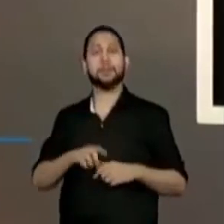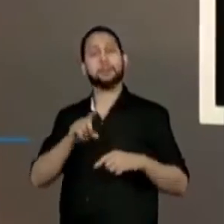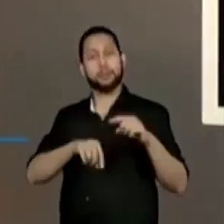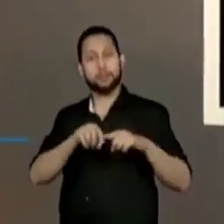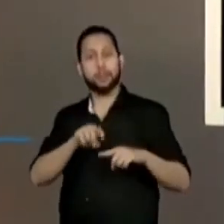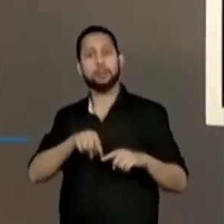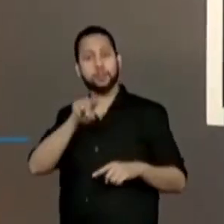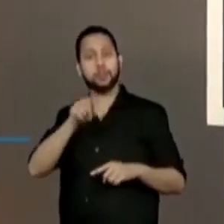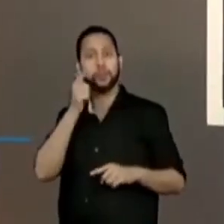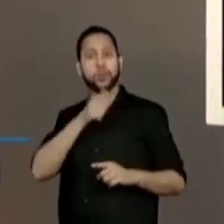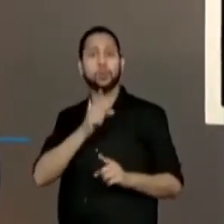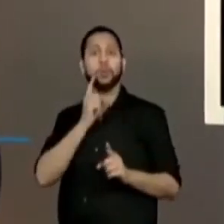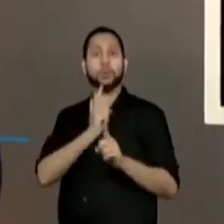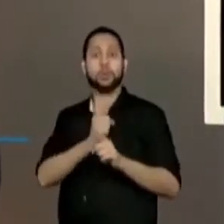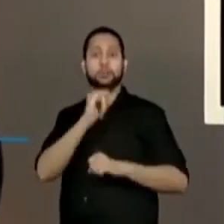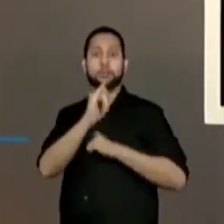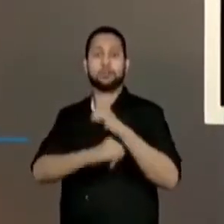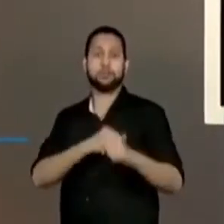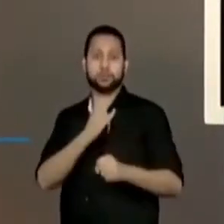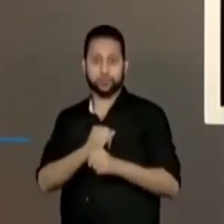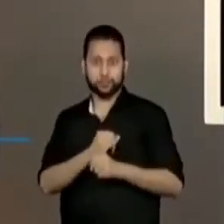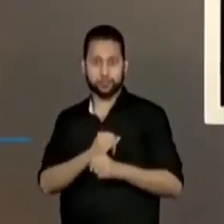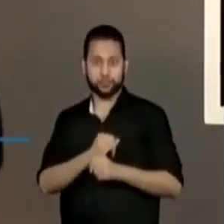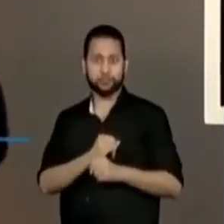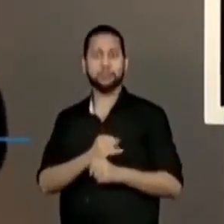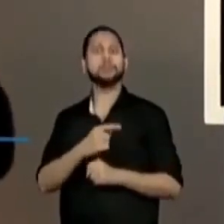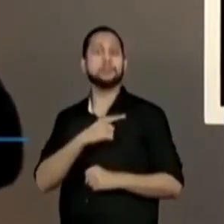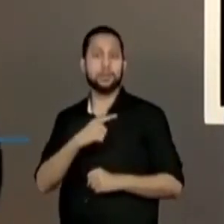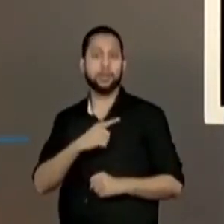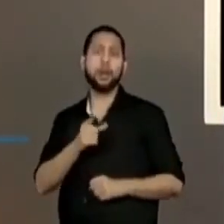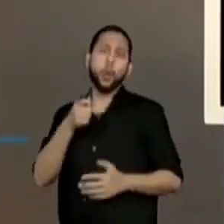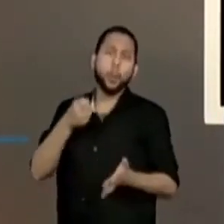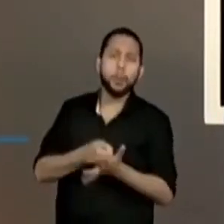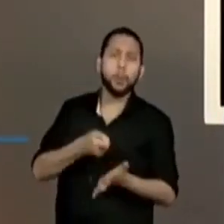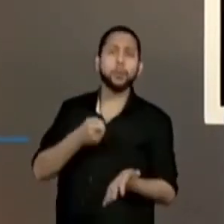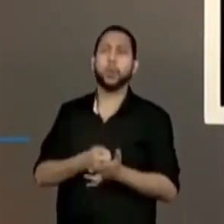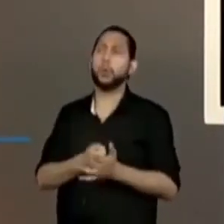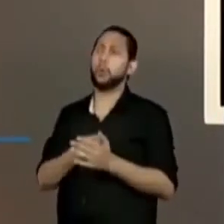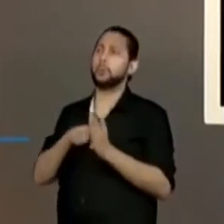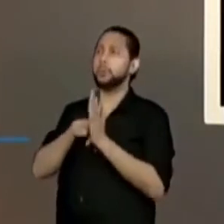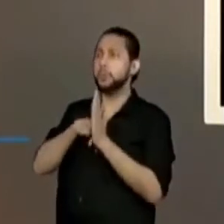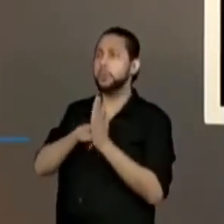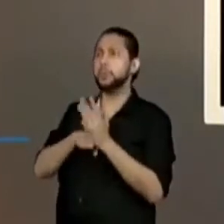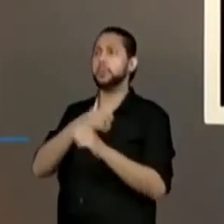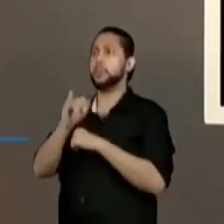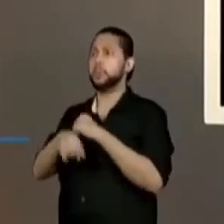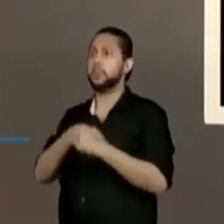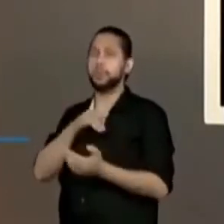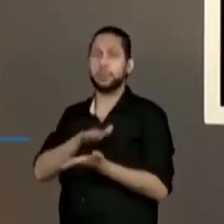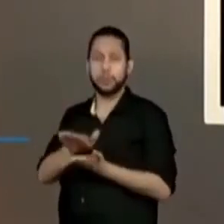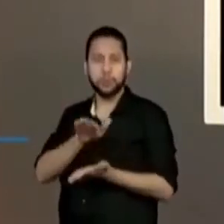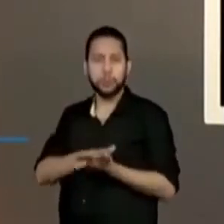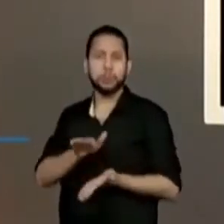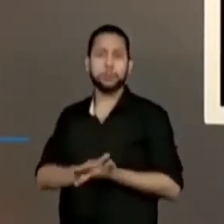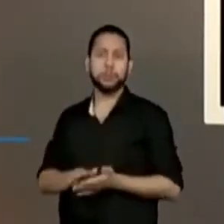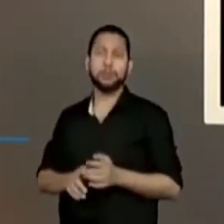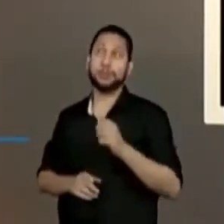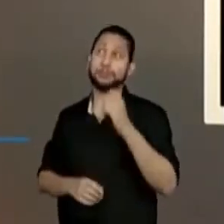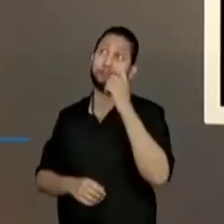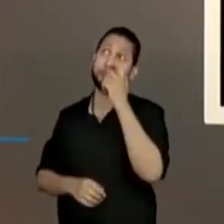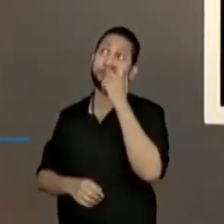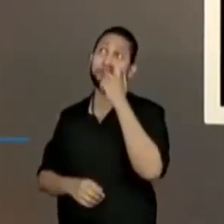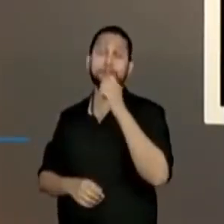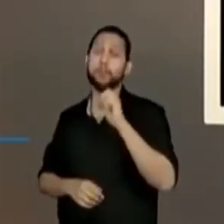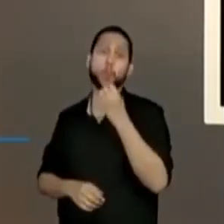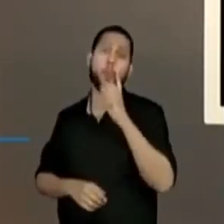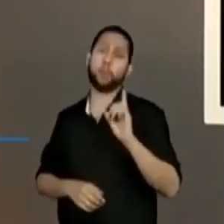consegue encontrar ele online, ok? Você consegue. É obrigatório você ir lá e imprimir esse material, ou você é aluno, ou você